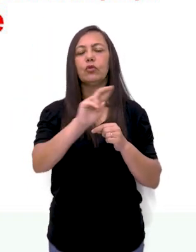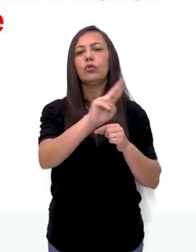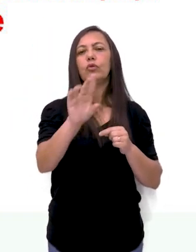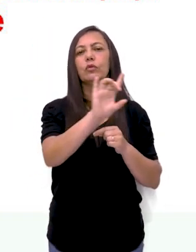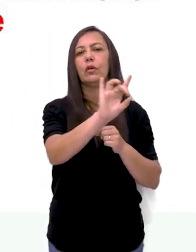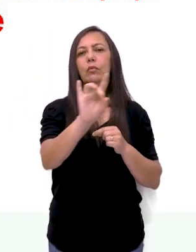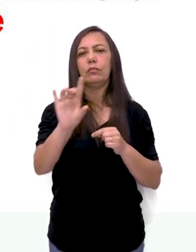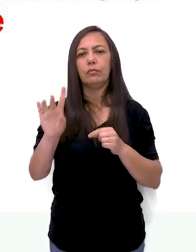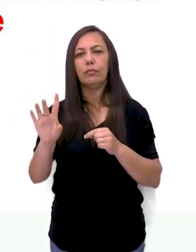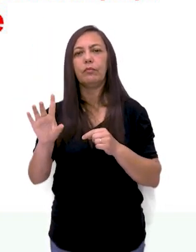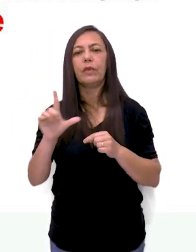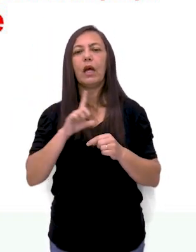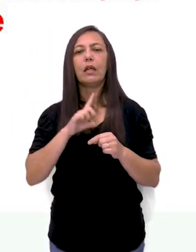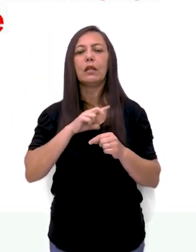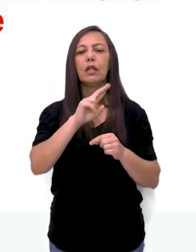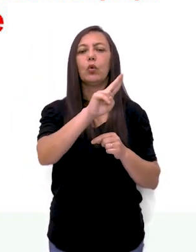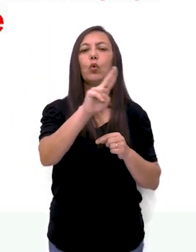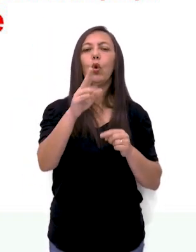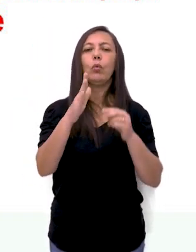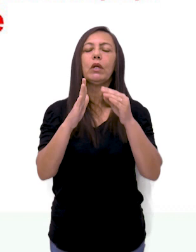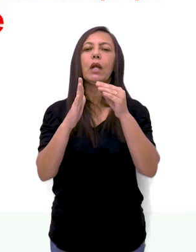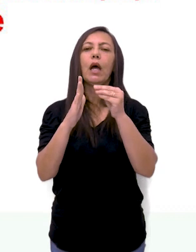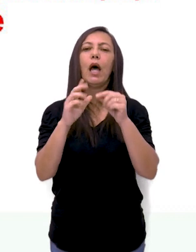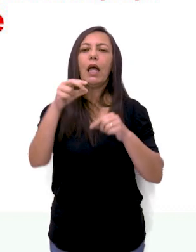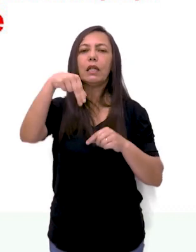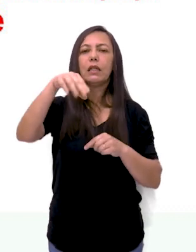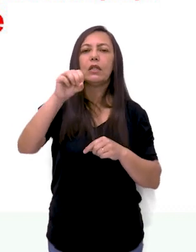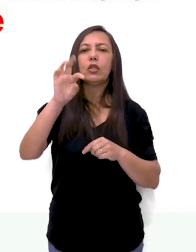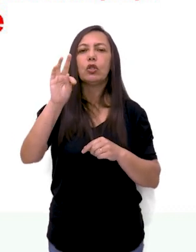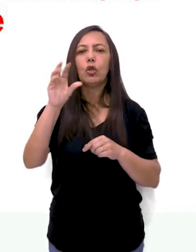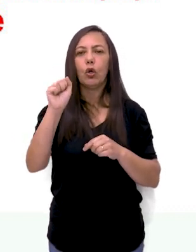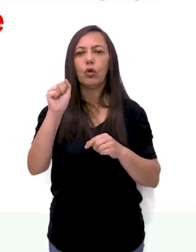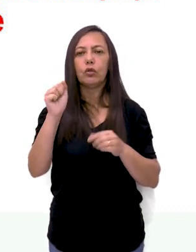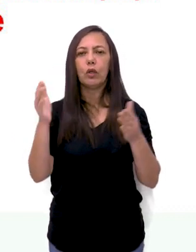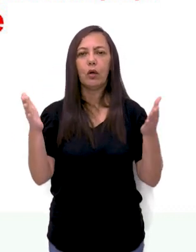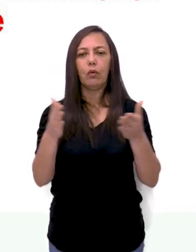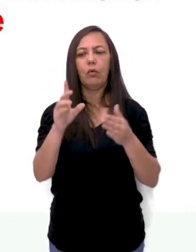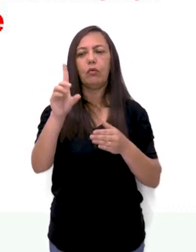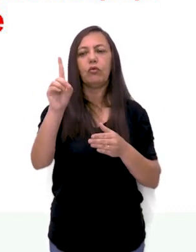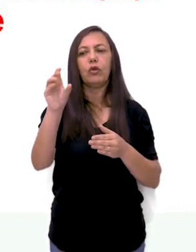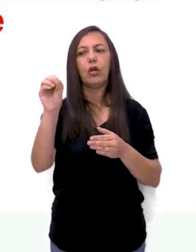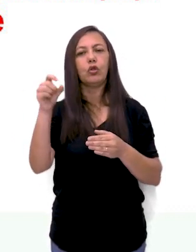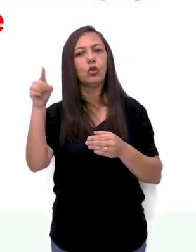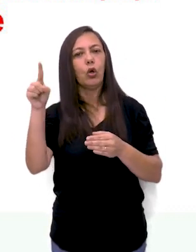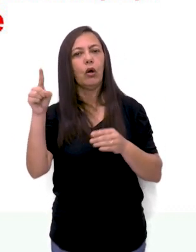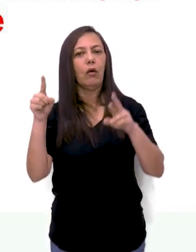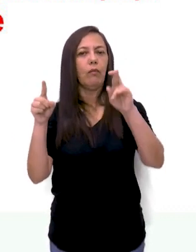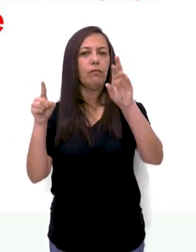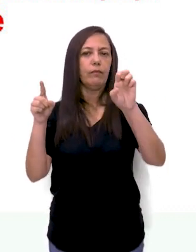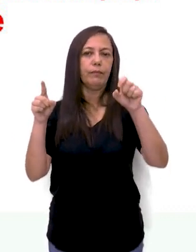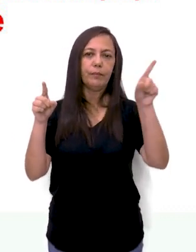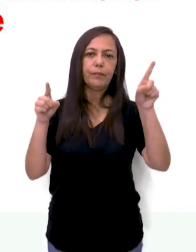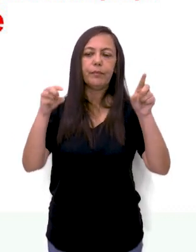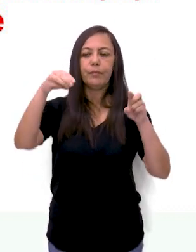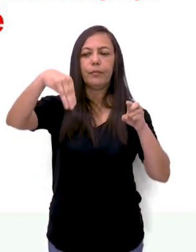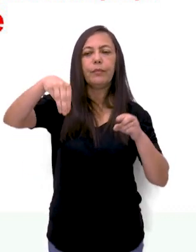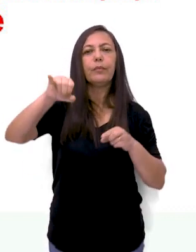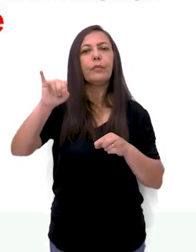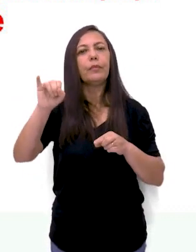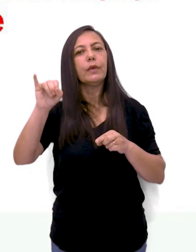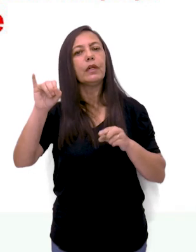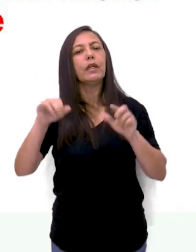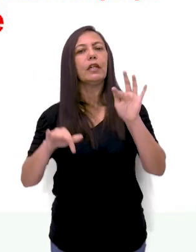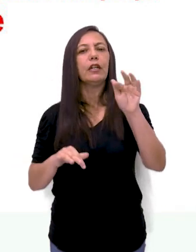Assim nasciam os nomes das notas musicais, que conhecemos até os dias de hoje, como é o caso do Dó, Ré, Mi,